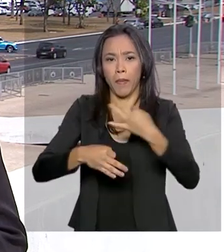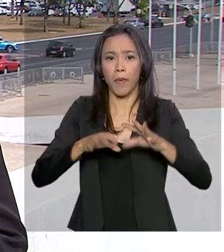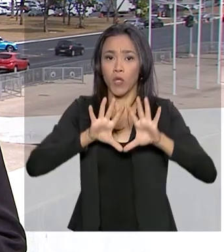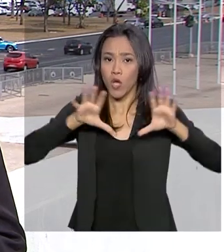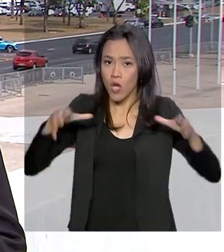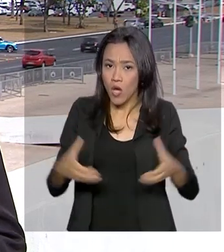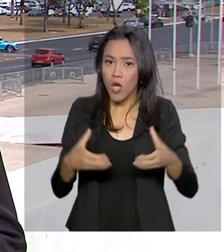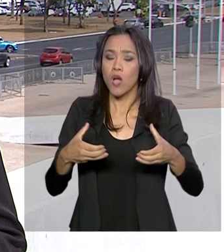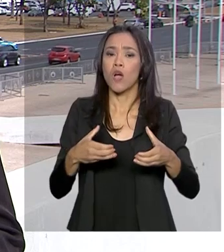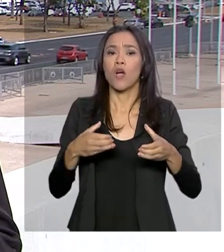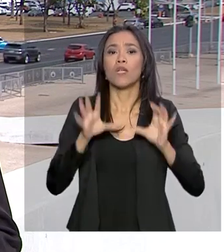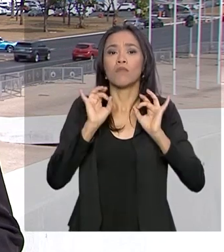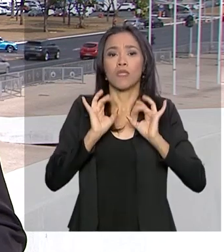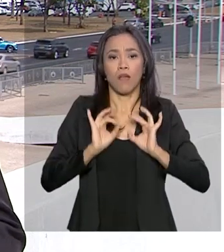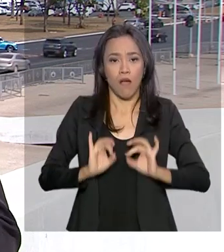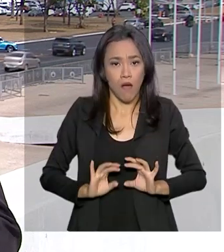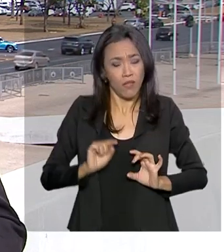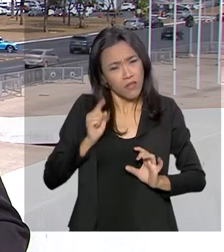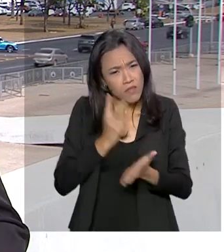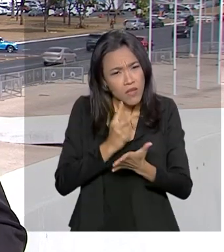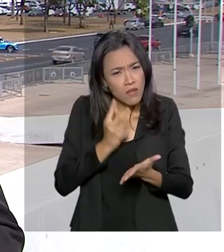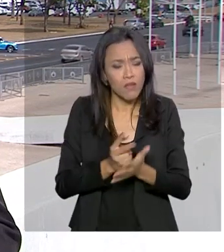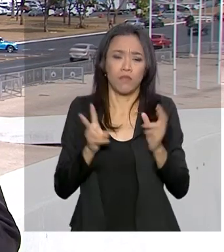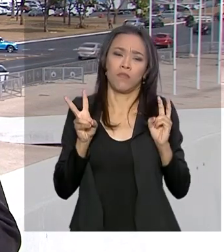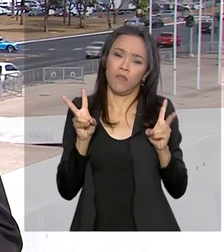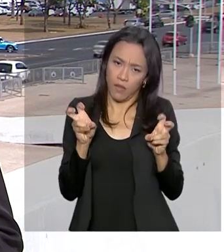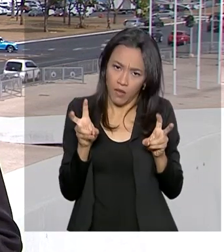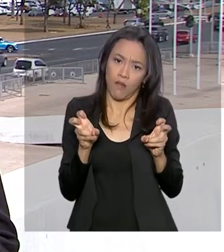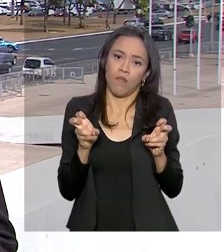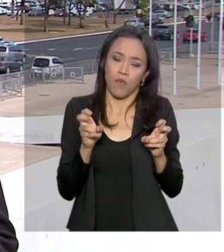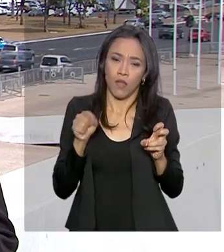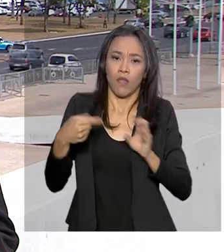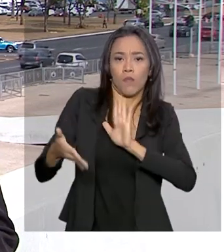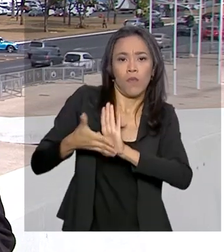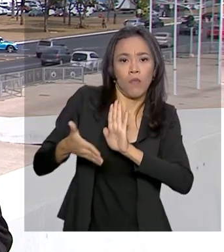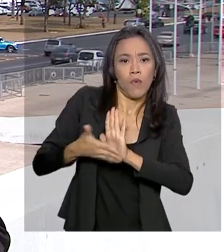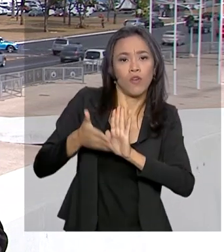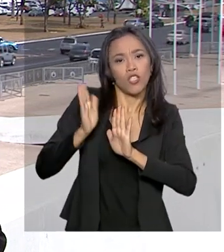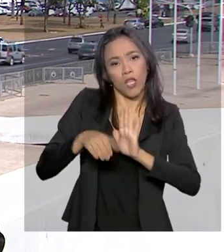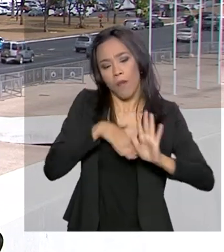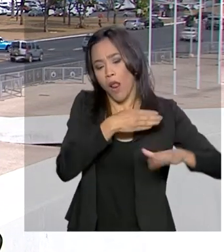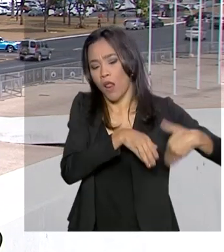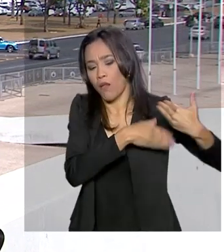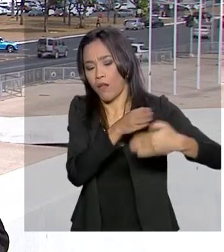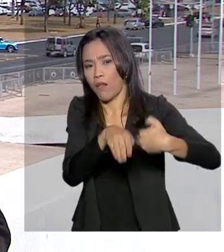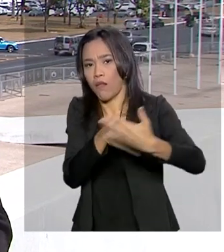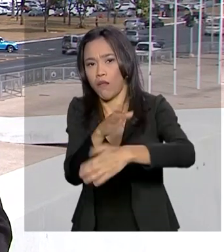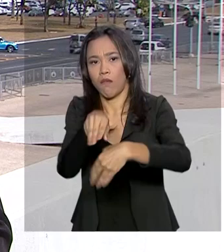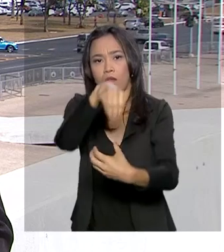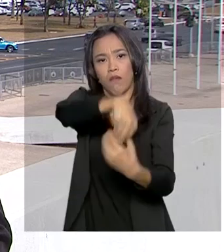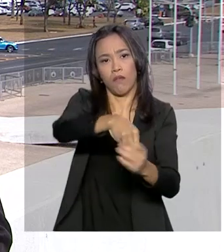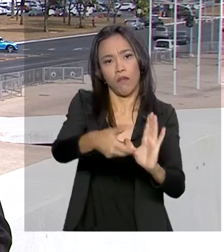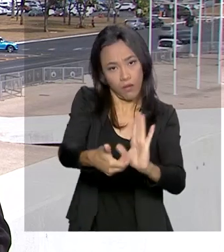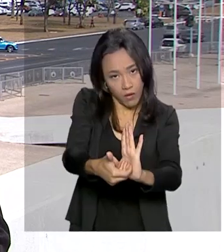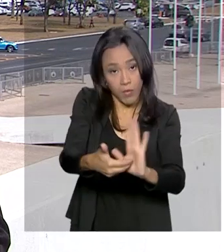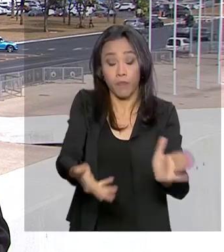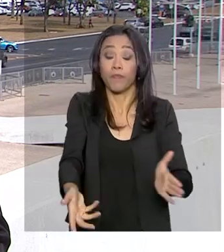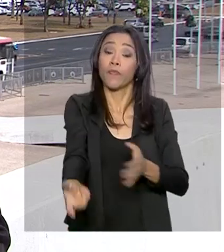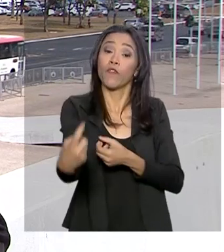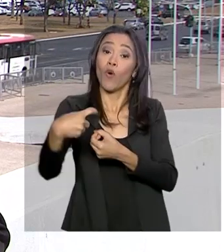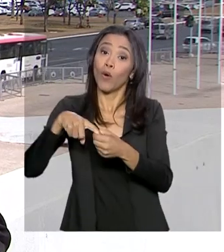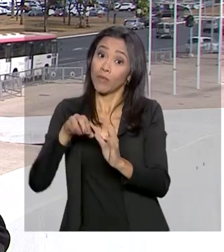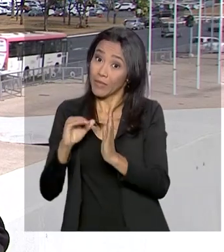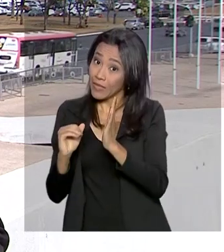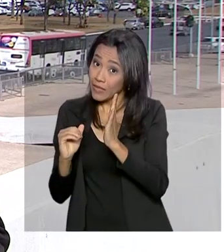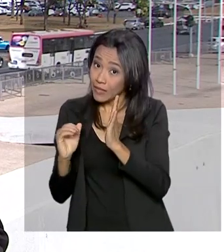tratar desse mesmo tema, especificamente da proposta que tramita na Câmara. E voltando para o Senado,